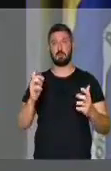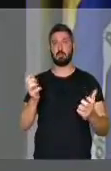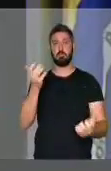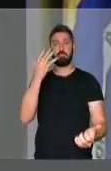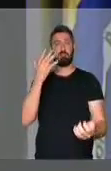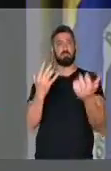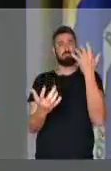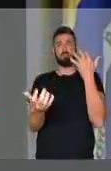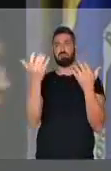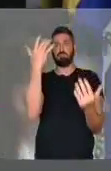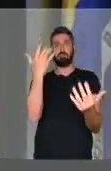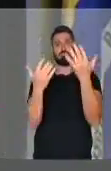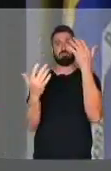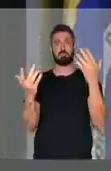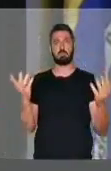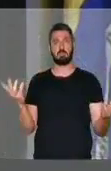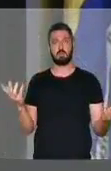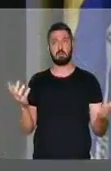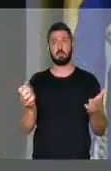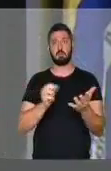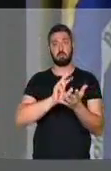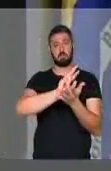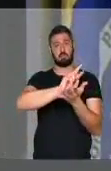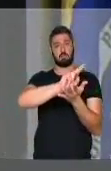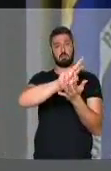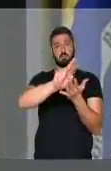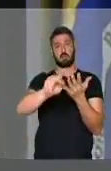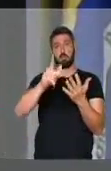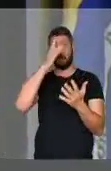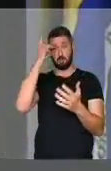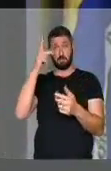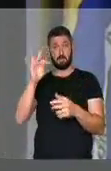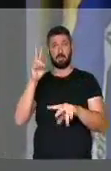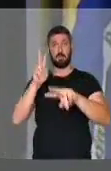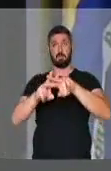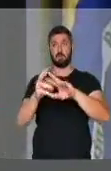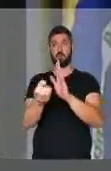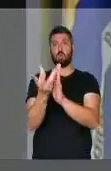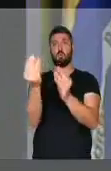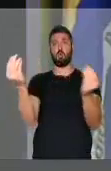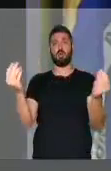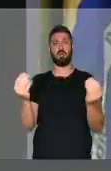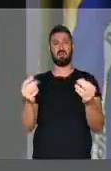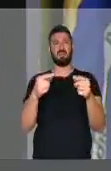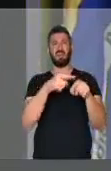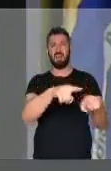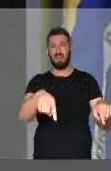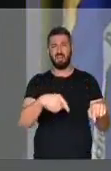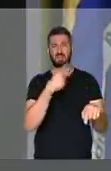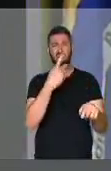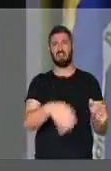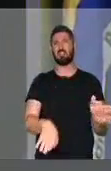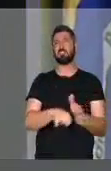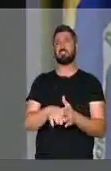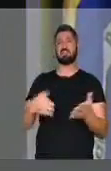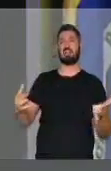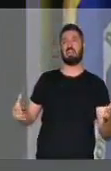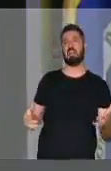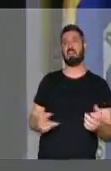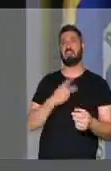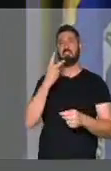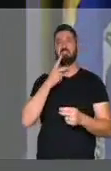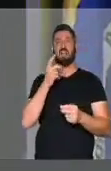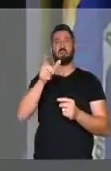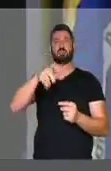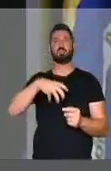escândalo atrás do outro. São diversos petistas presos. E eles ainda chegam aqui, falam de uma